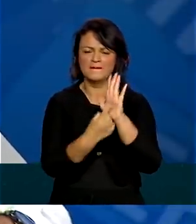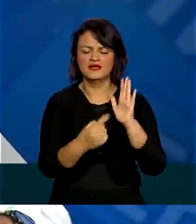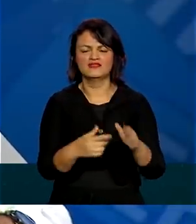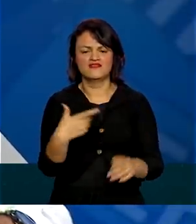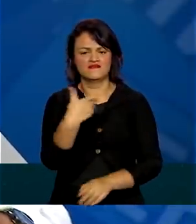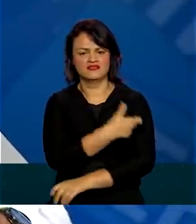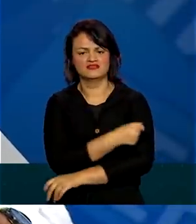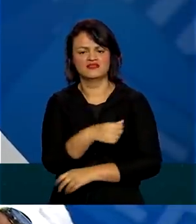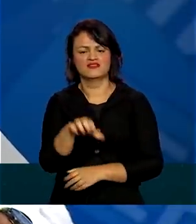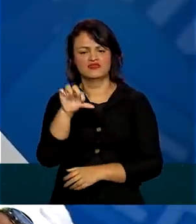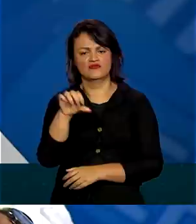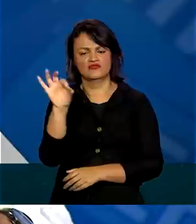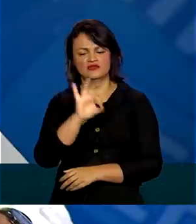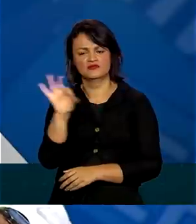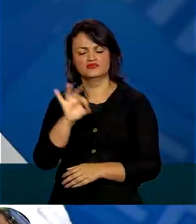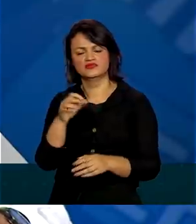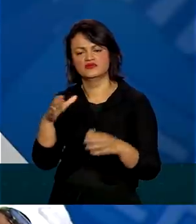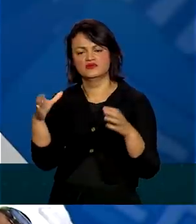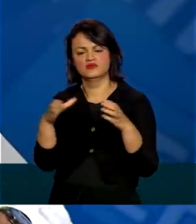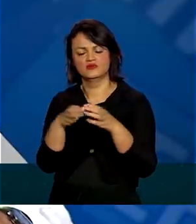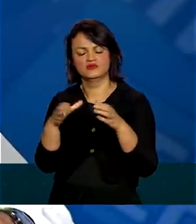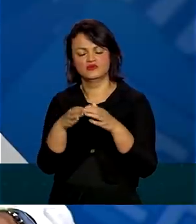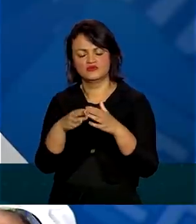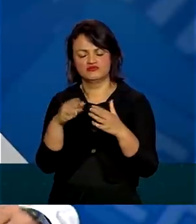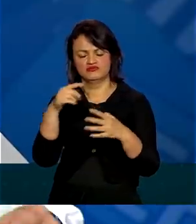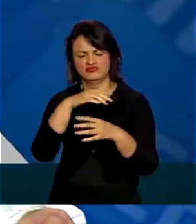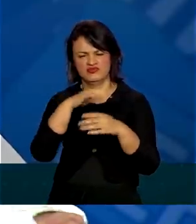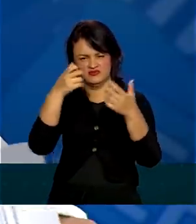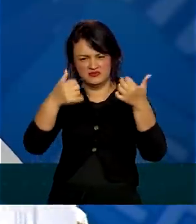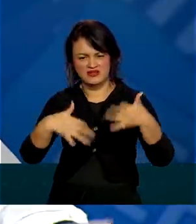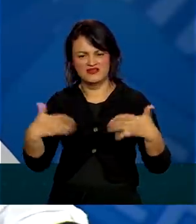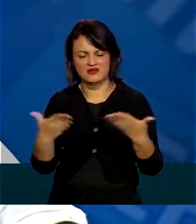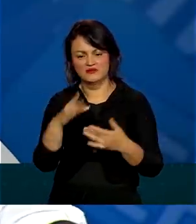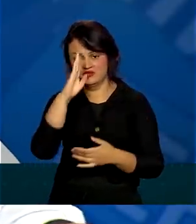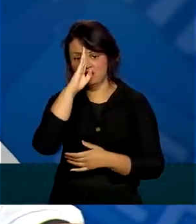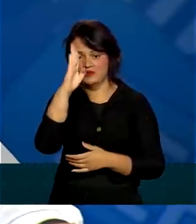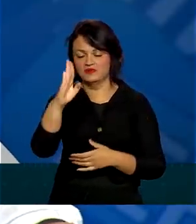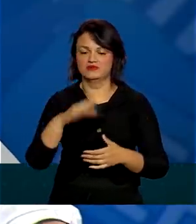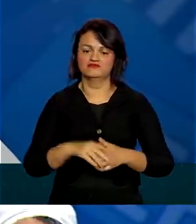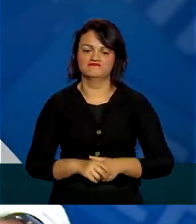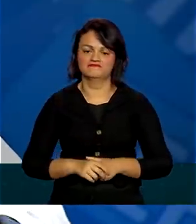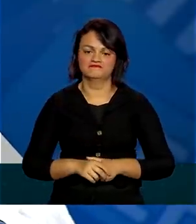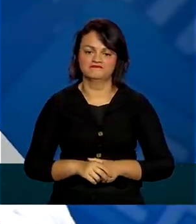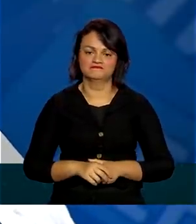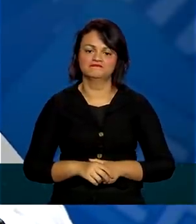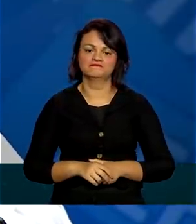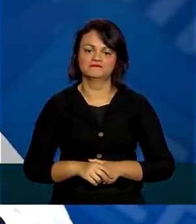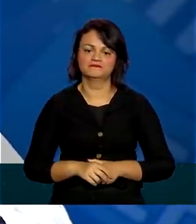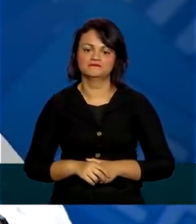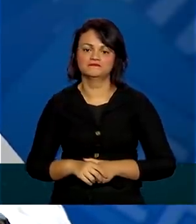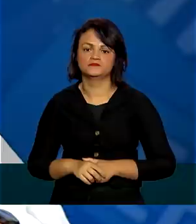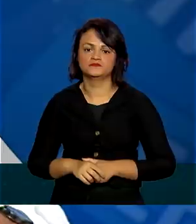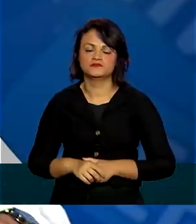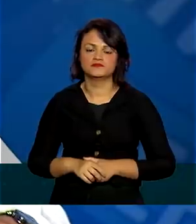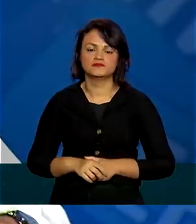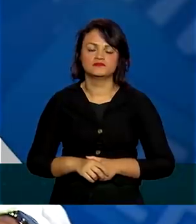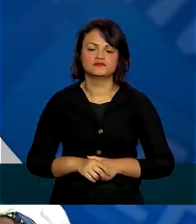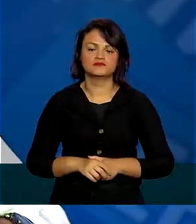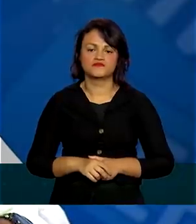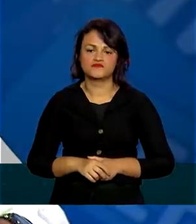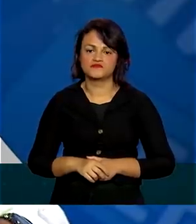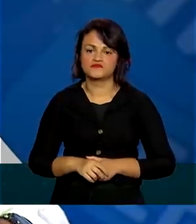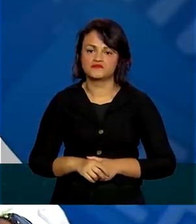pelo menos 90% de todos esses públicos prioritários em todas as fases dessa campanha. Hoje nós